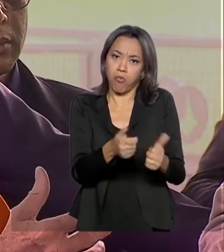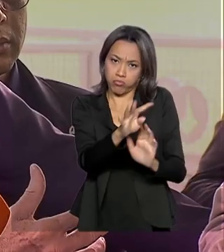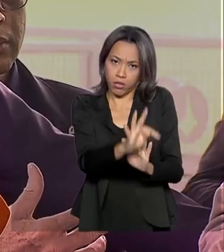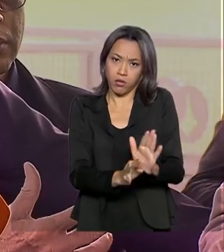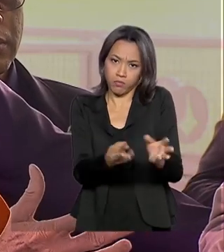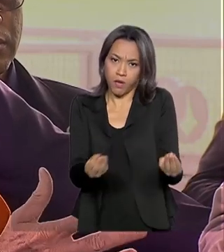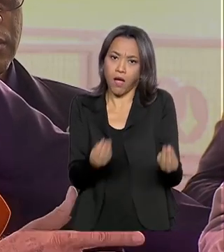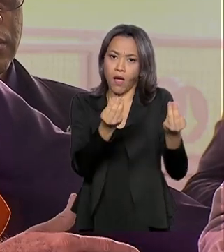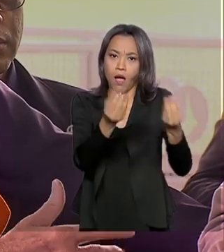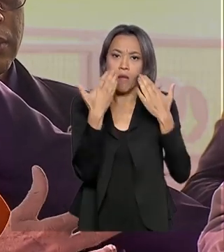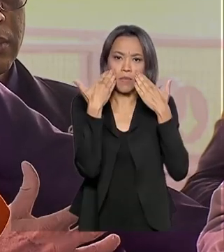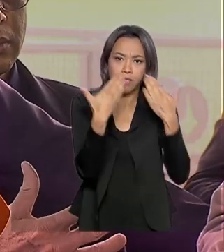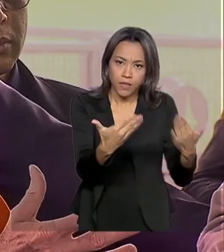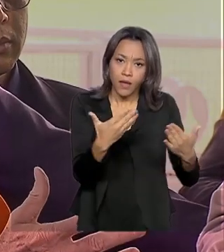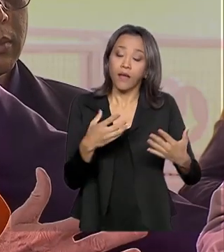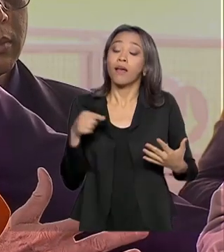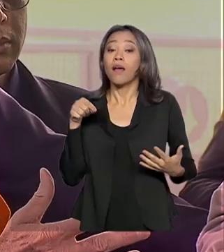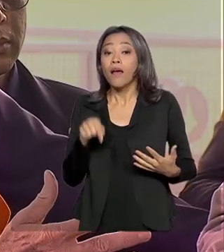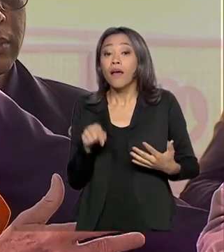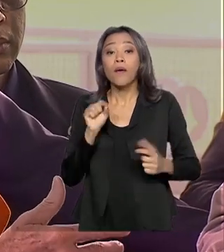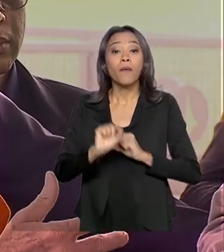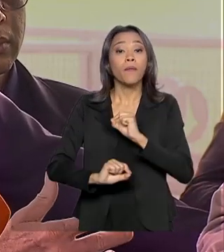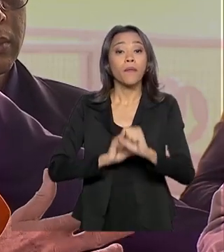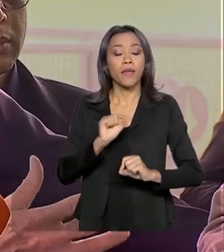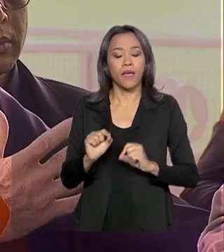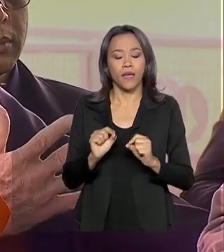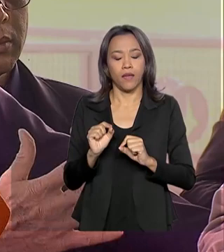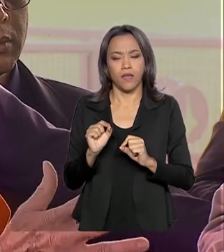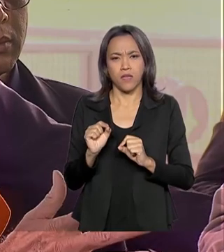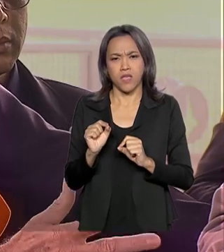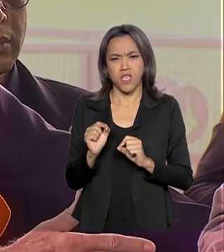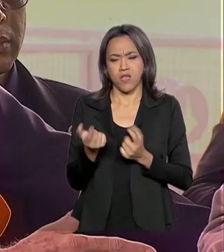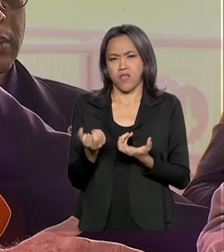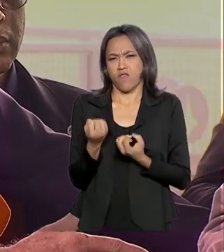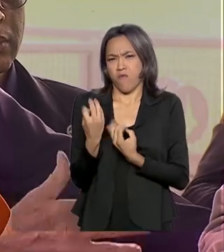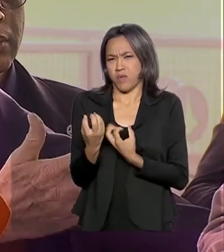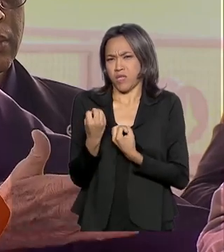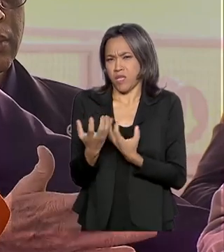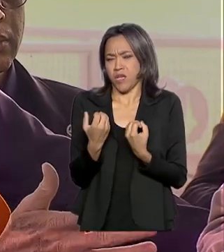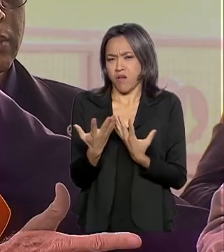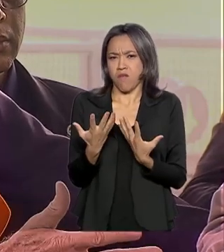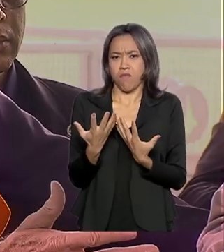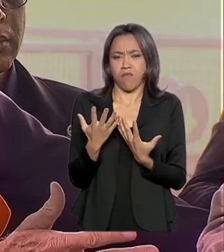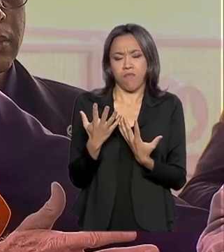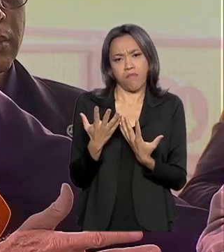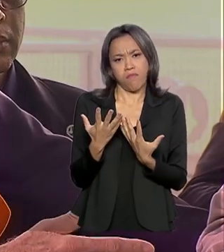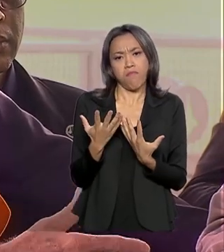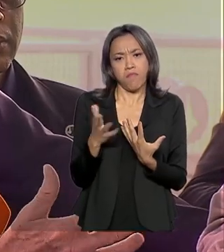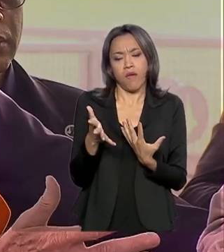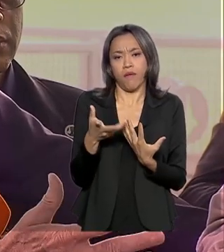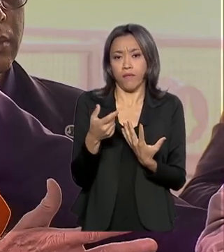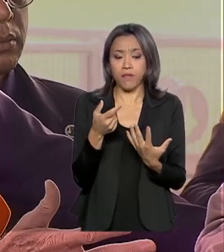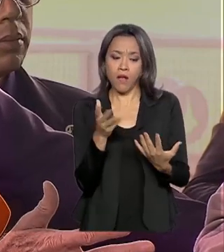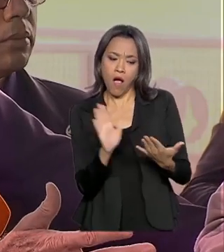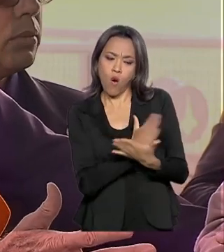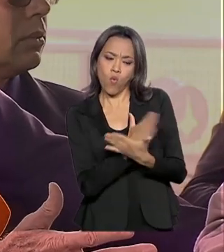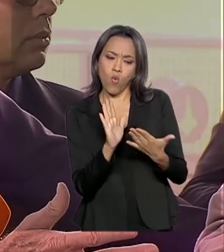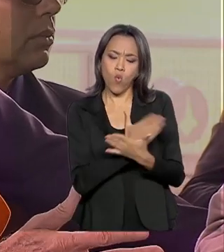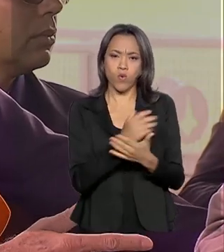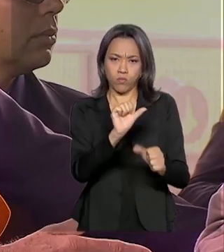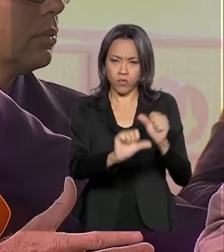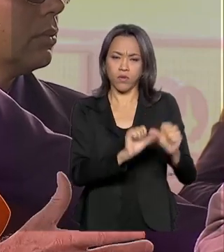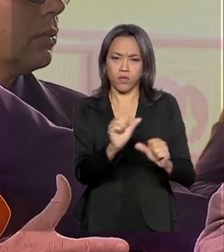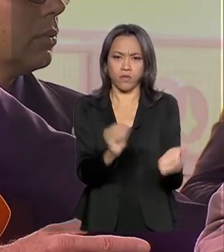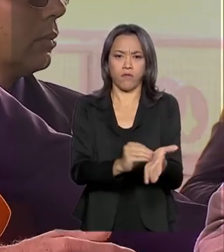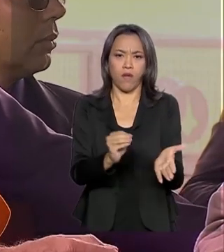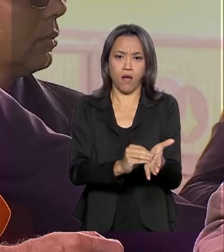E o que eu tenho falado para eles é a guerra da informação. Eu espero que não se a mande a proposta que está aí, faltam algumas alterações ainda.